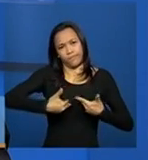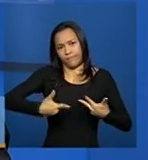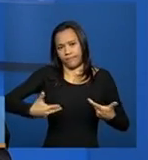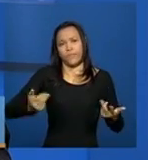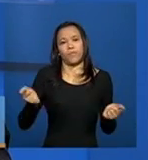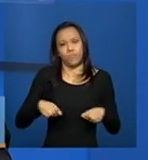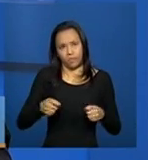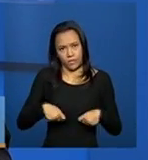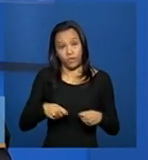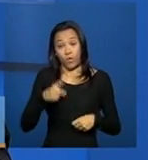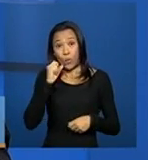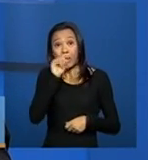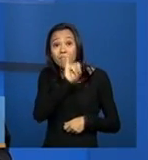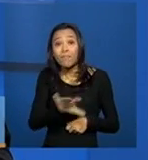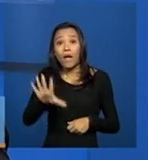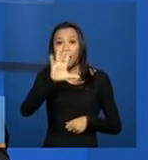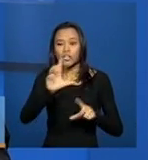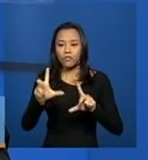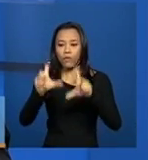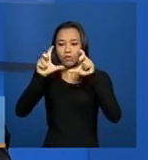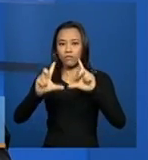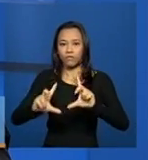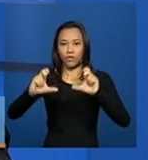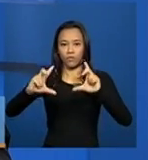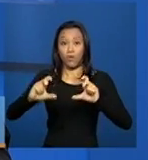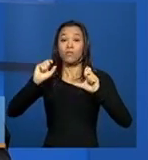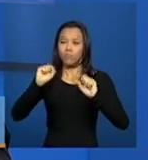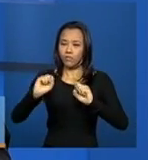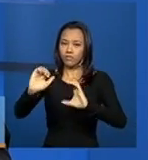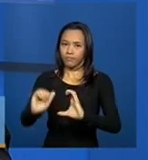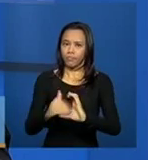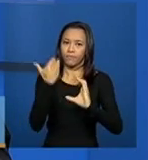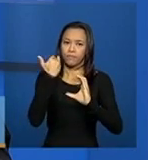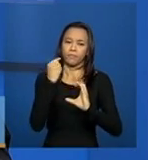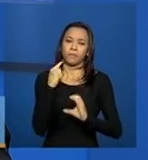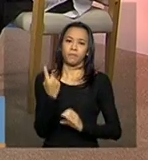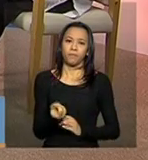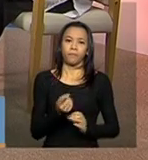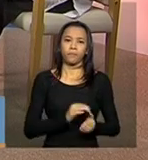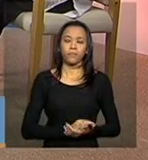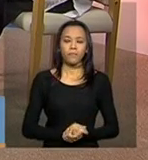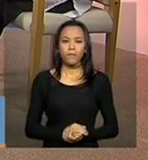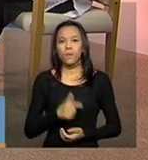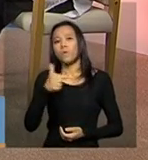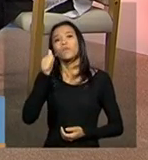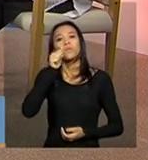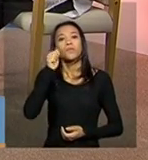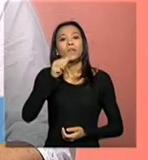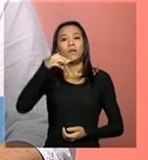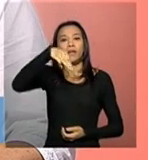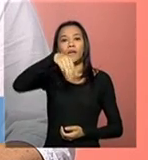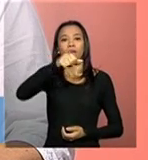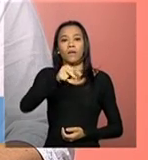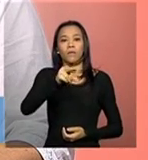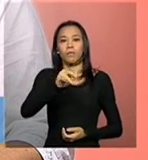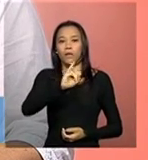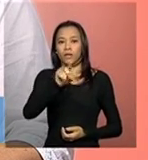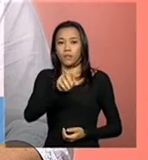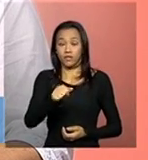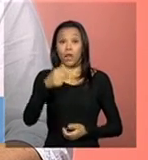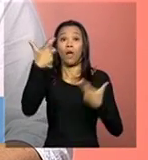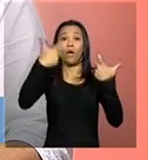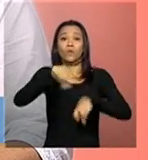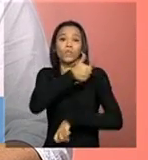as imagens da tela. Então, assim, a gente pede para nos encaminhar o e-mail. Marisa do Rio de Janeiro, ela pergunta o seguinte, se a entidade